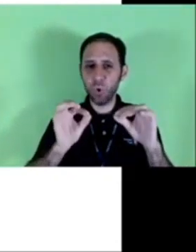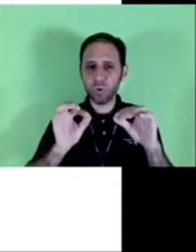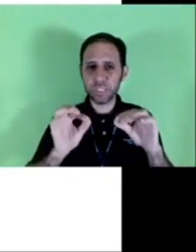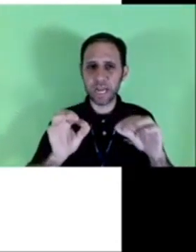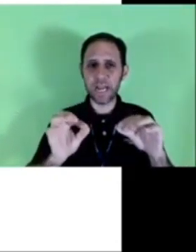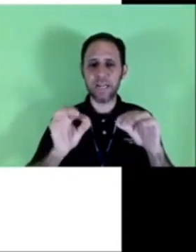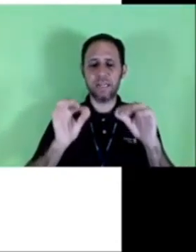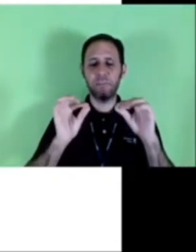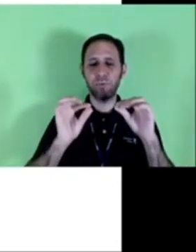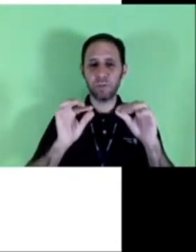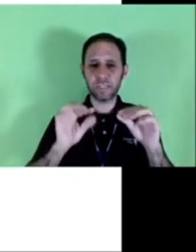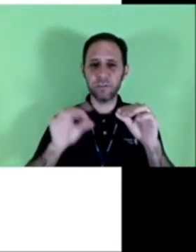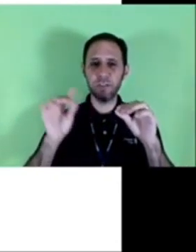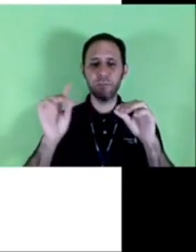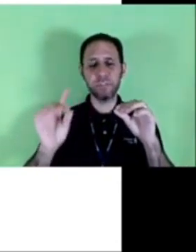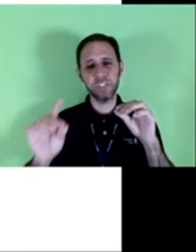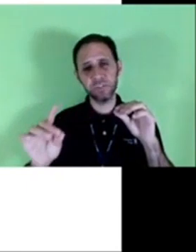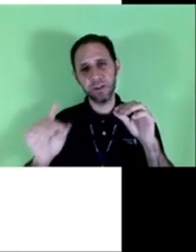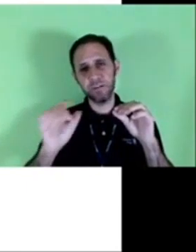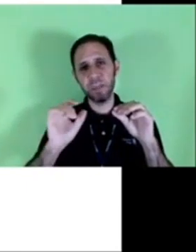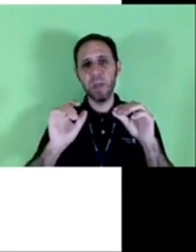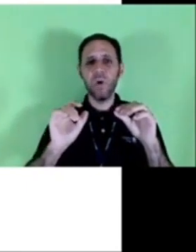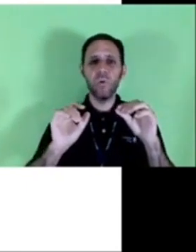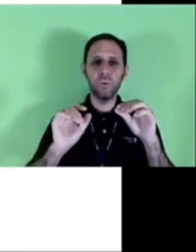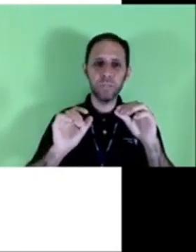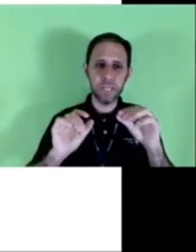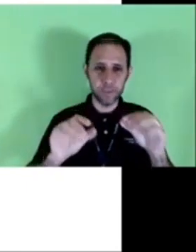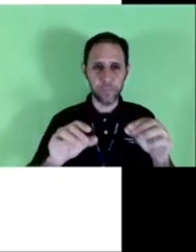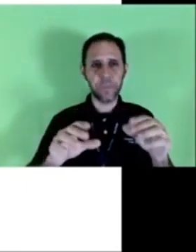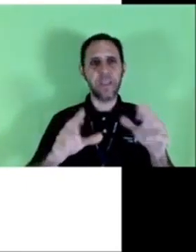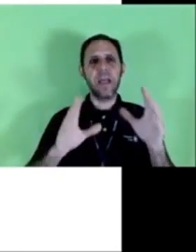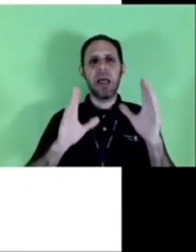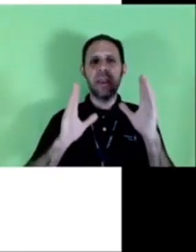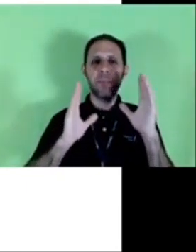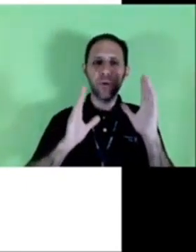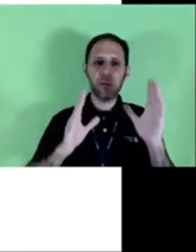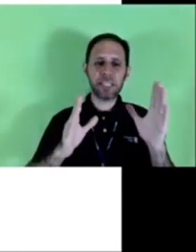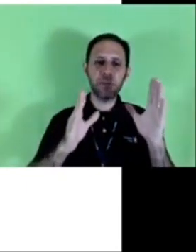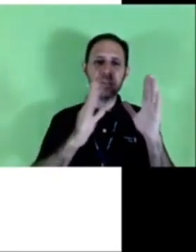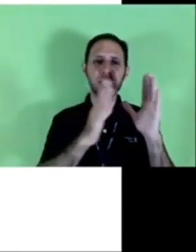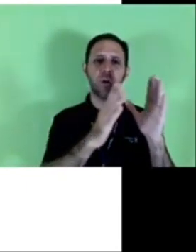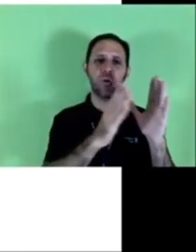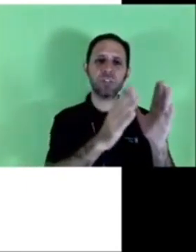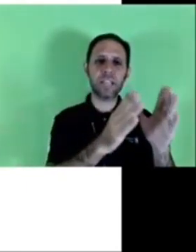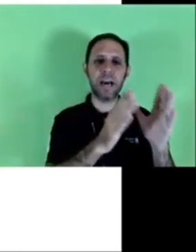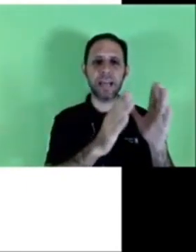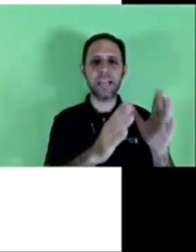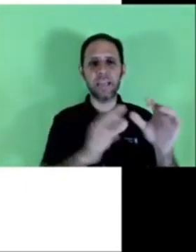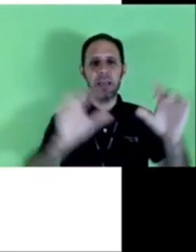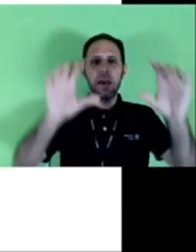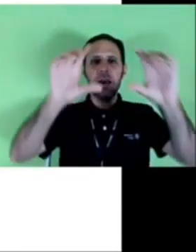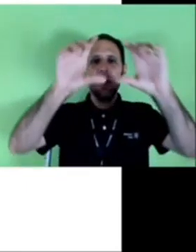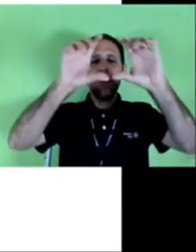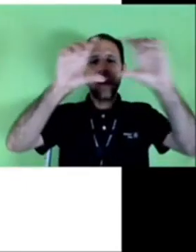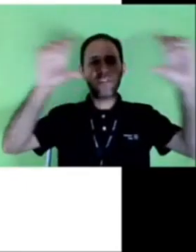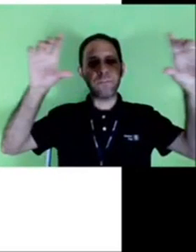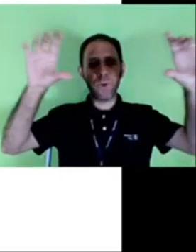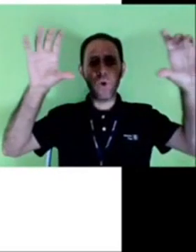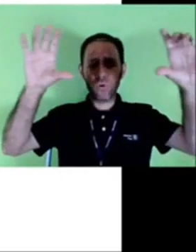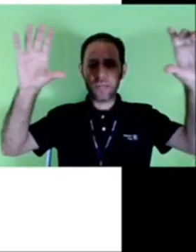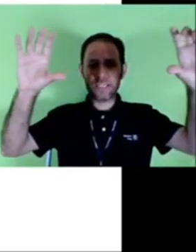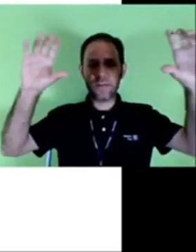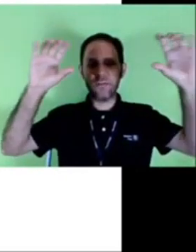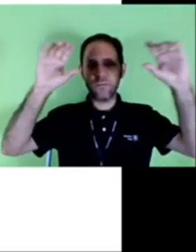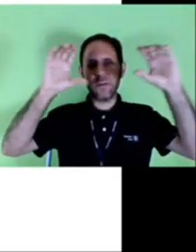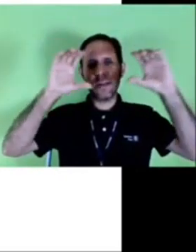precisam constar na procuração e depois a gente vai ver o modelinho. Na procuração precisa constar ali a palavra